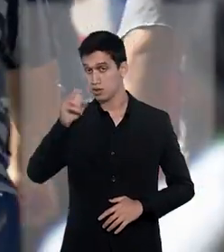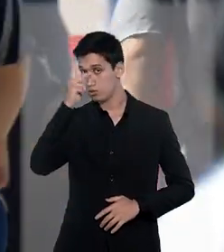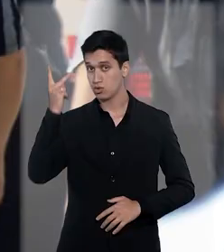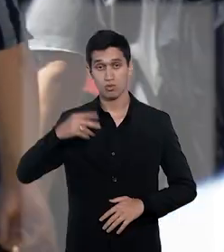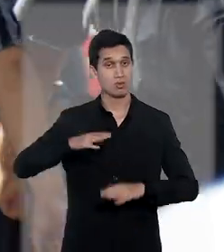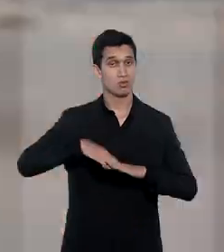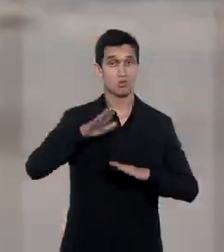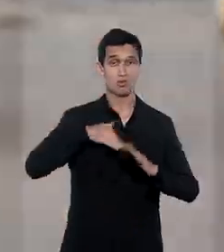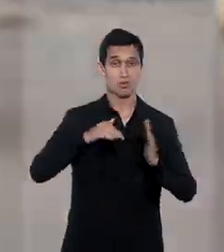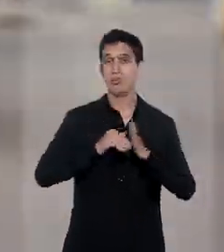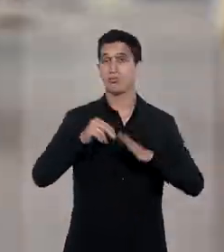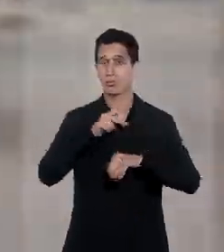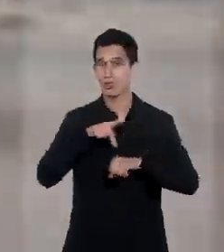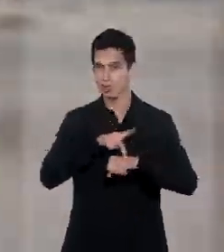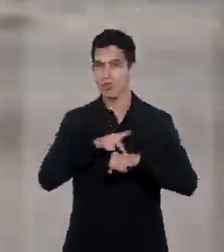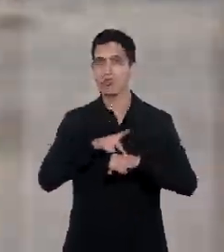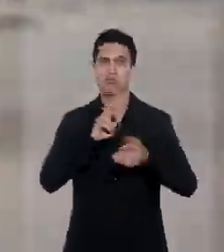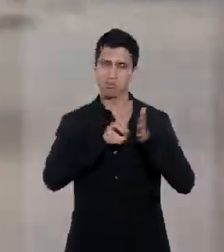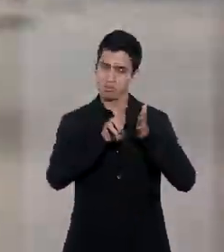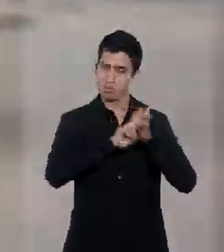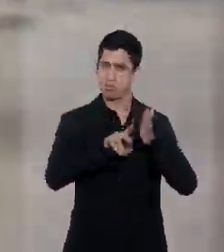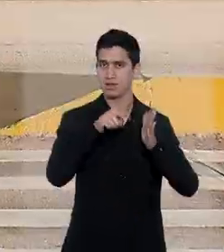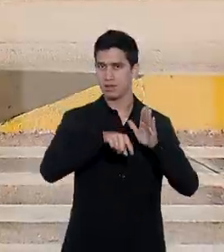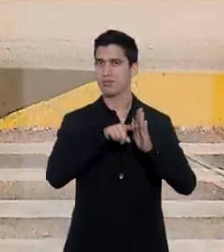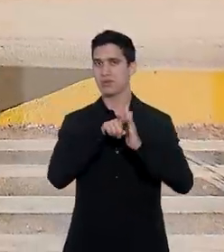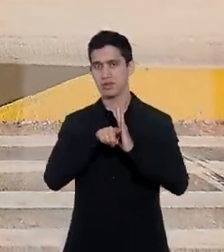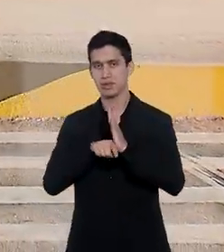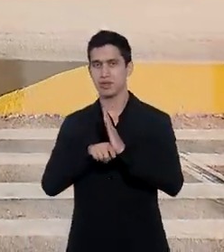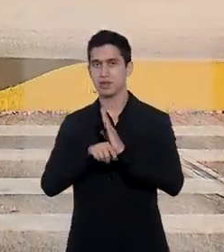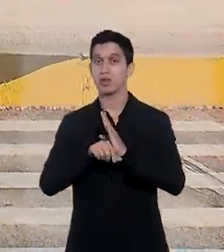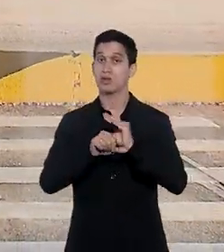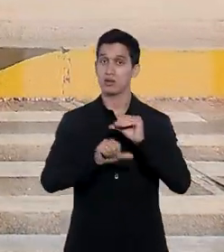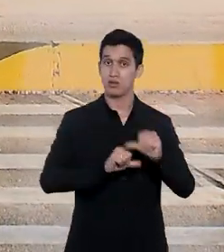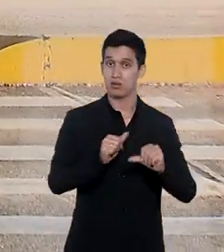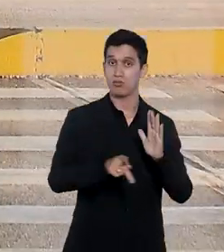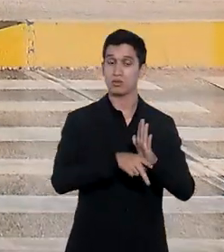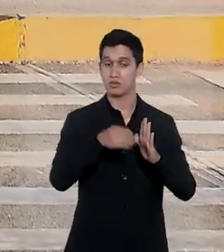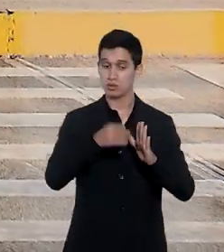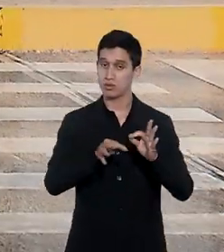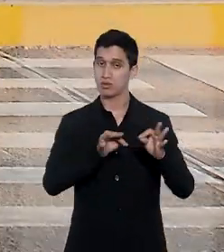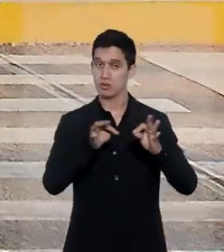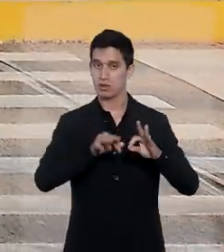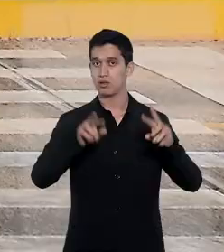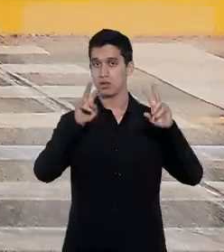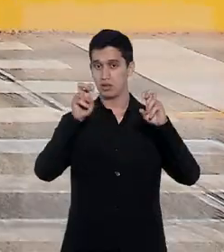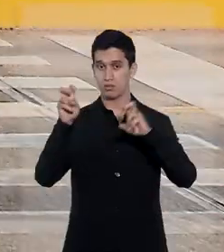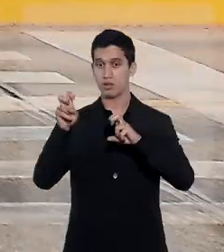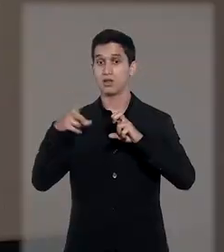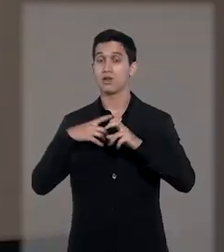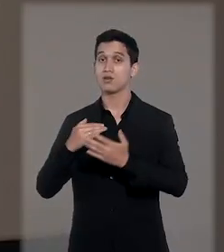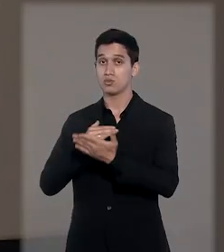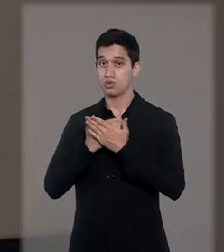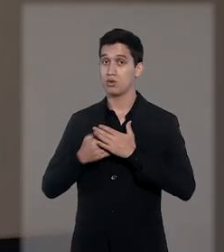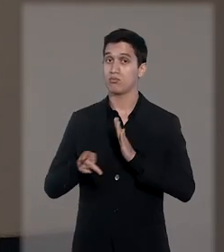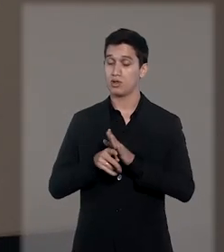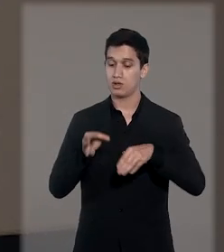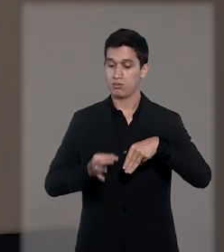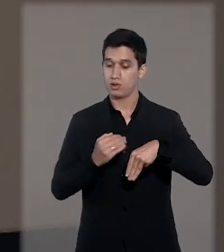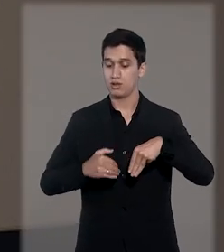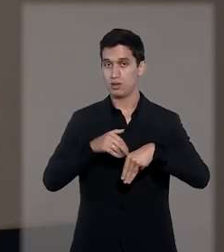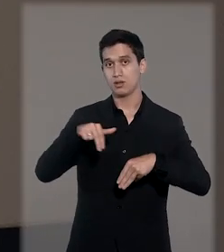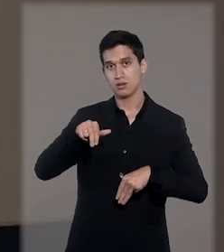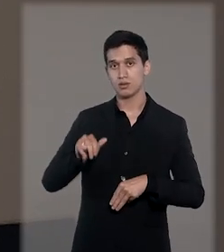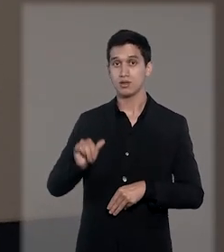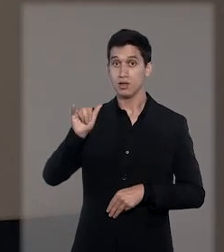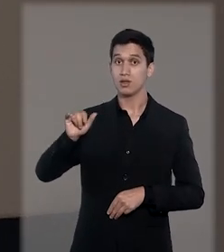.600 pessoas de todo o país participaram da pesquisa. A atualização das orientações a respeito do tema contou com o apoio da